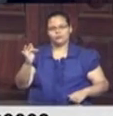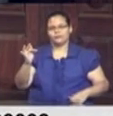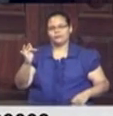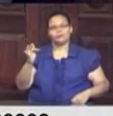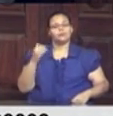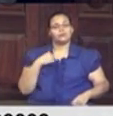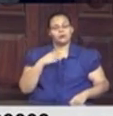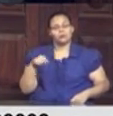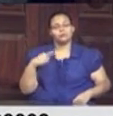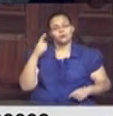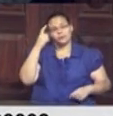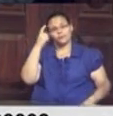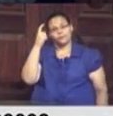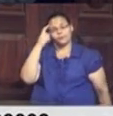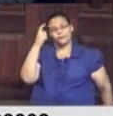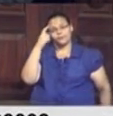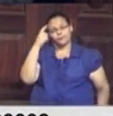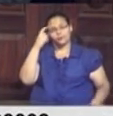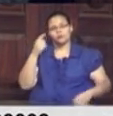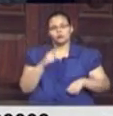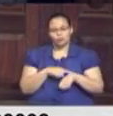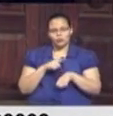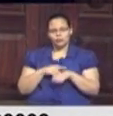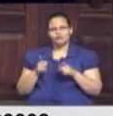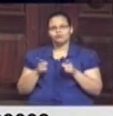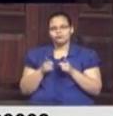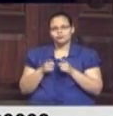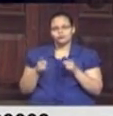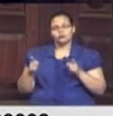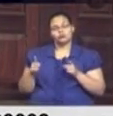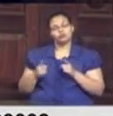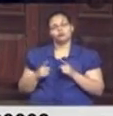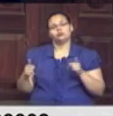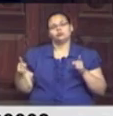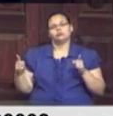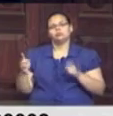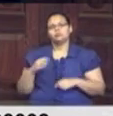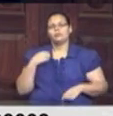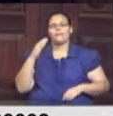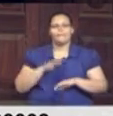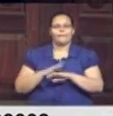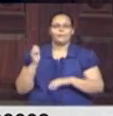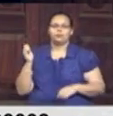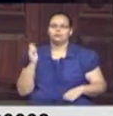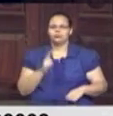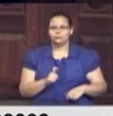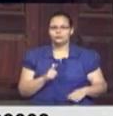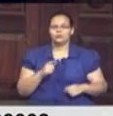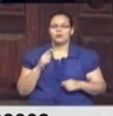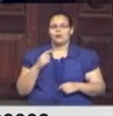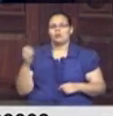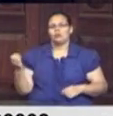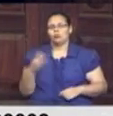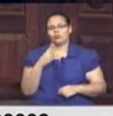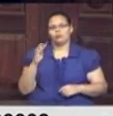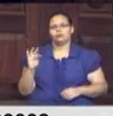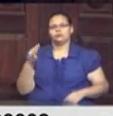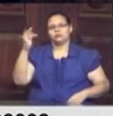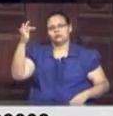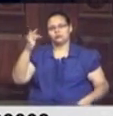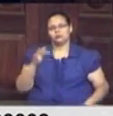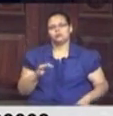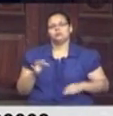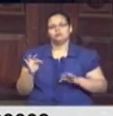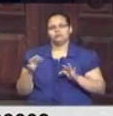no pequeno. A gente tem que pensar curto, médio e longo prazo. Mais do que isso, a inovação tecnológica, que o senhor